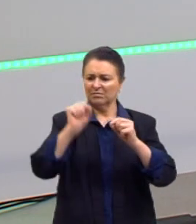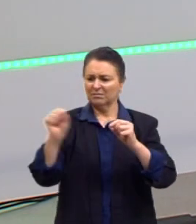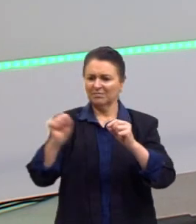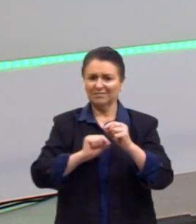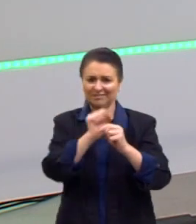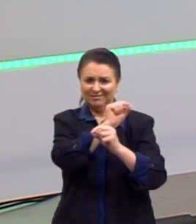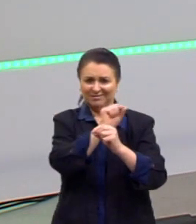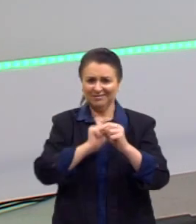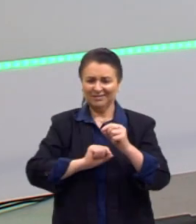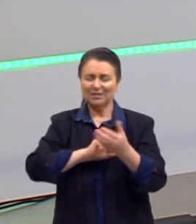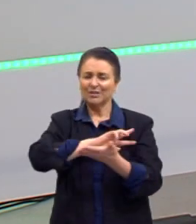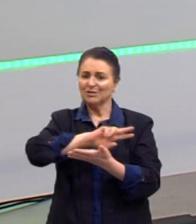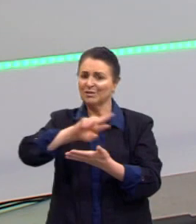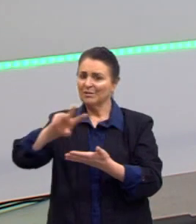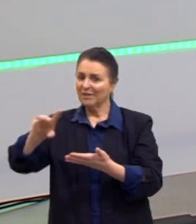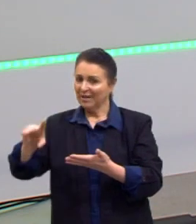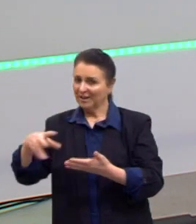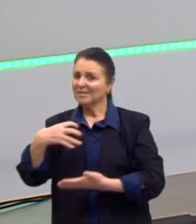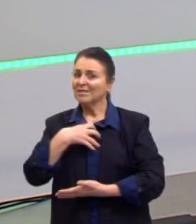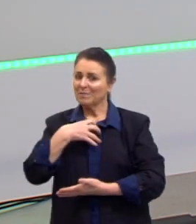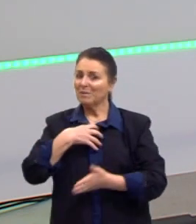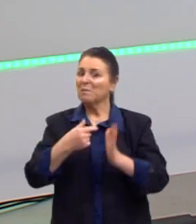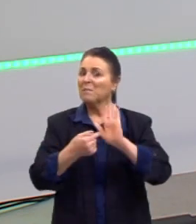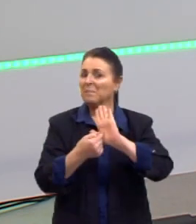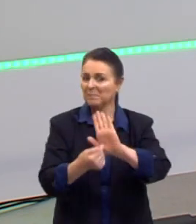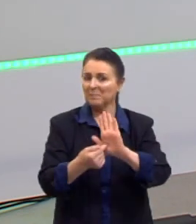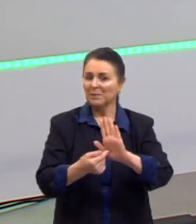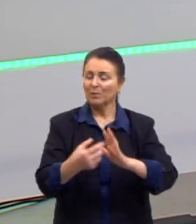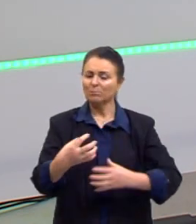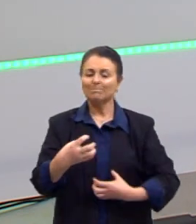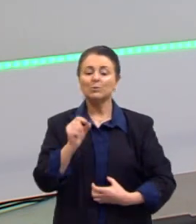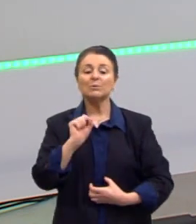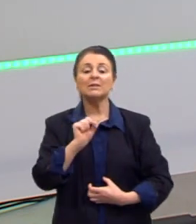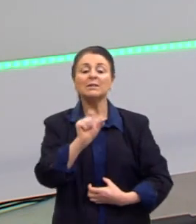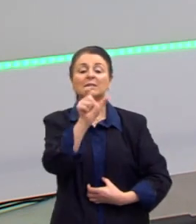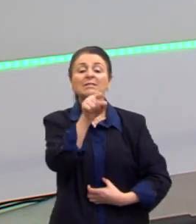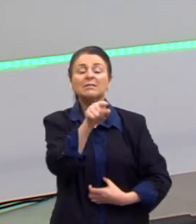as diversas formas para trazer para a gente as diversas sensações.